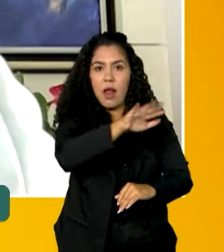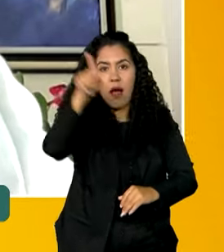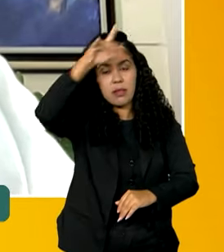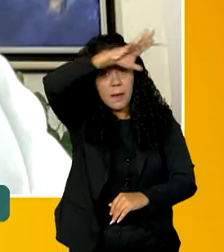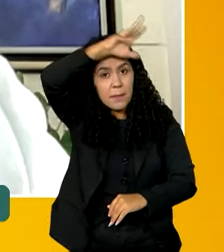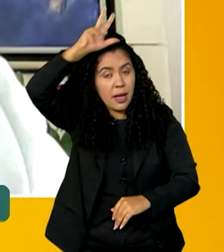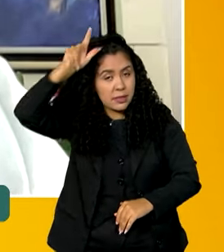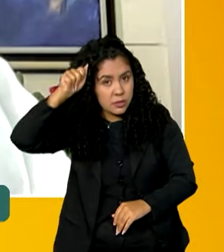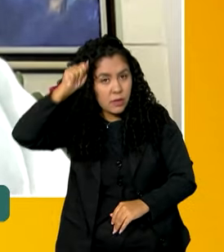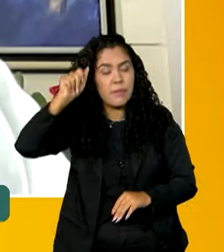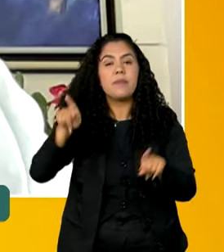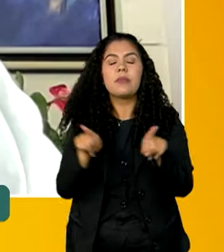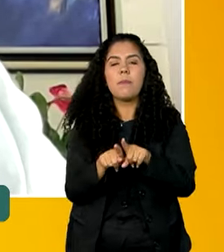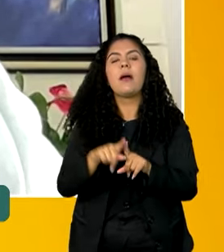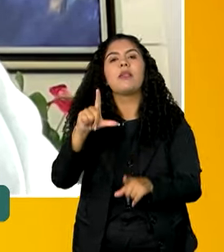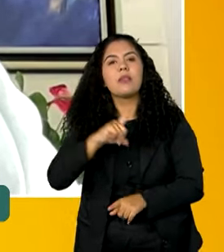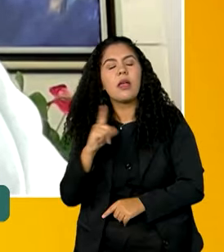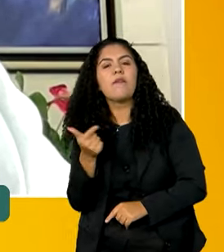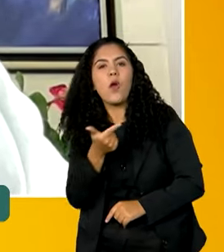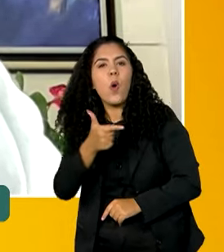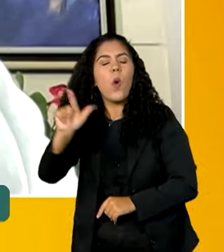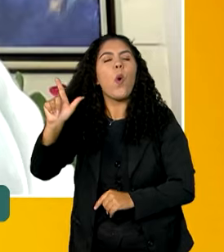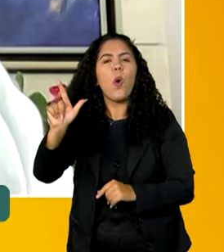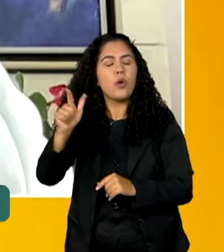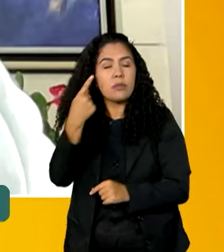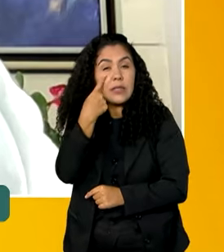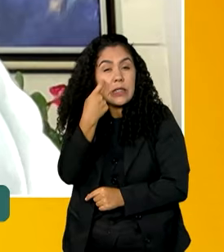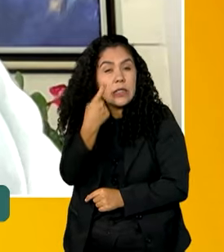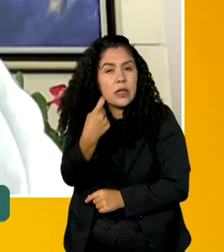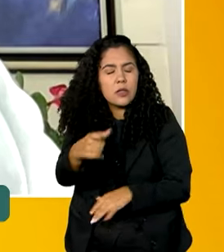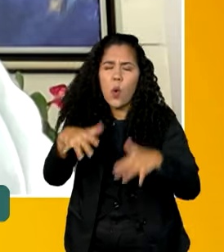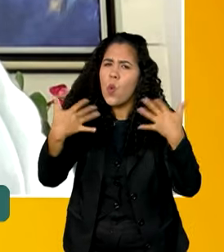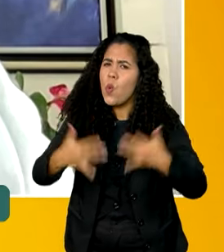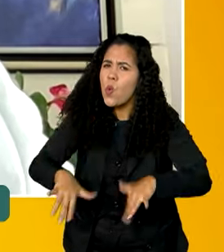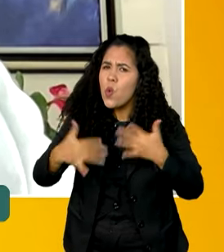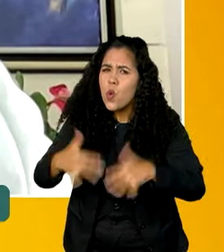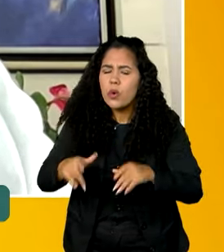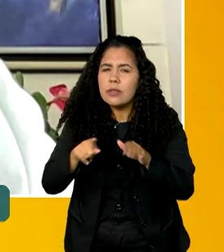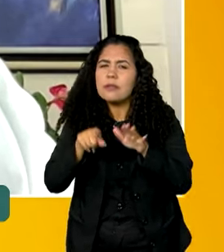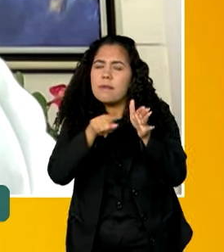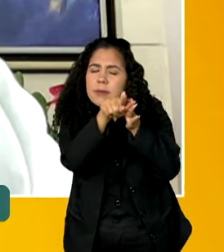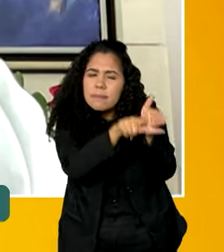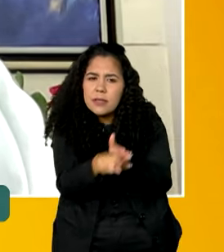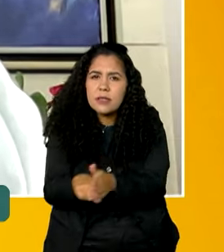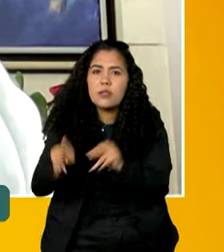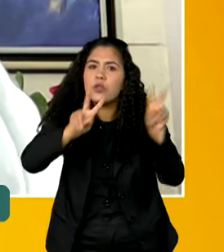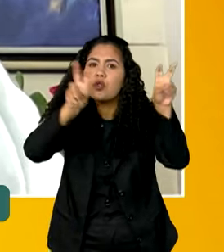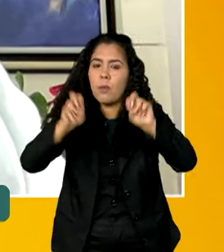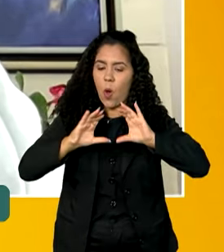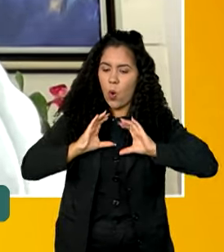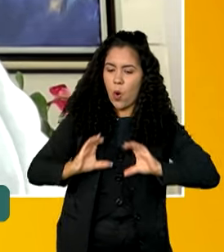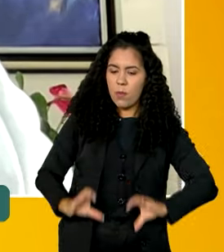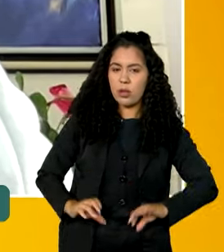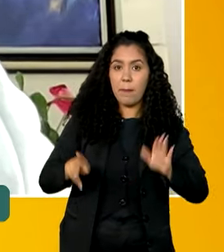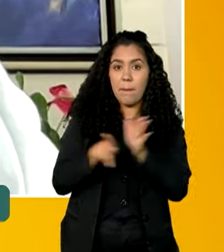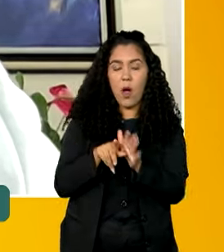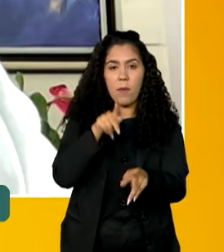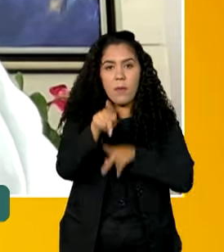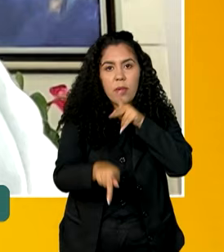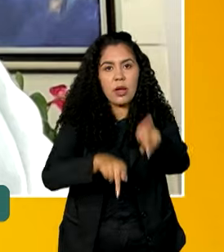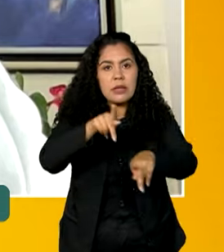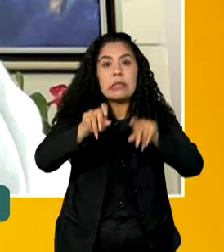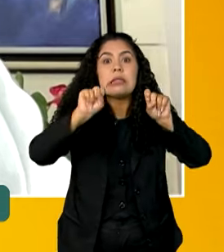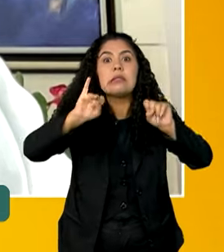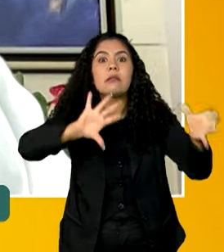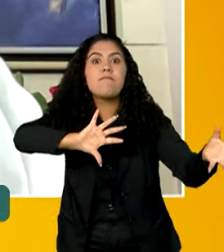Houve também um estudo interessantíssimo sobre o comportamento das populações frente